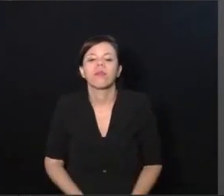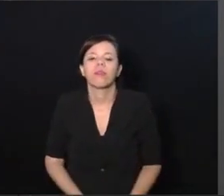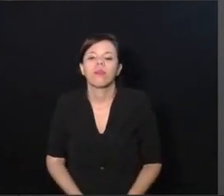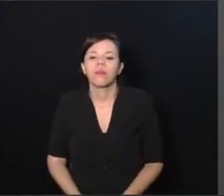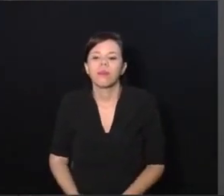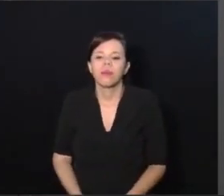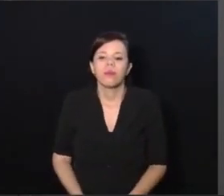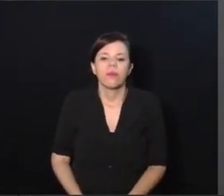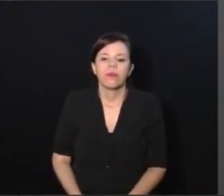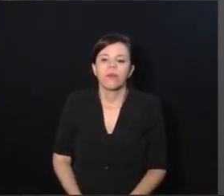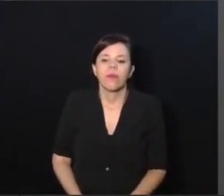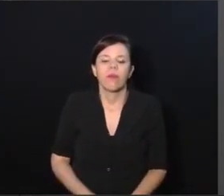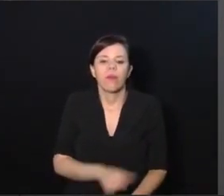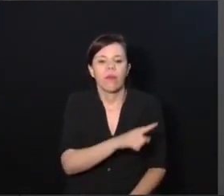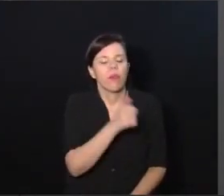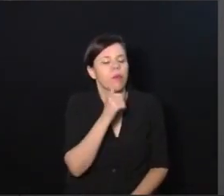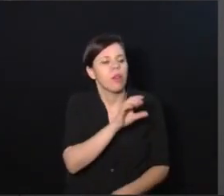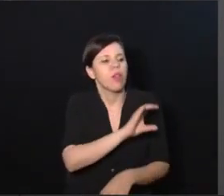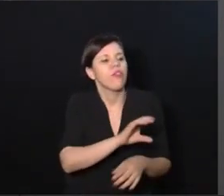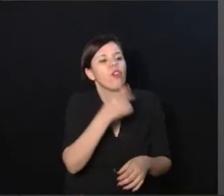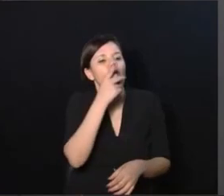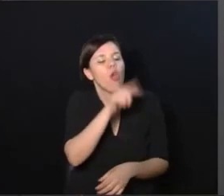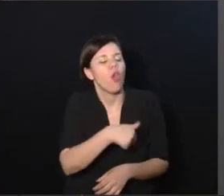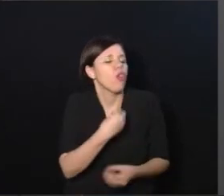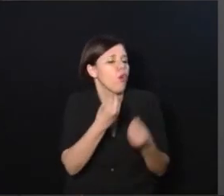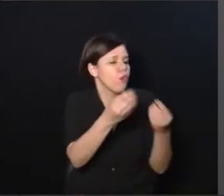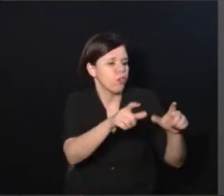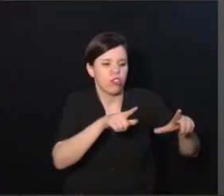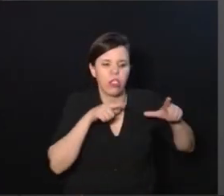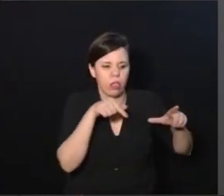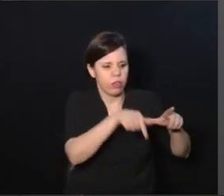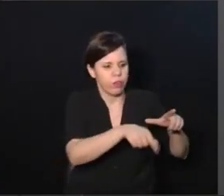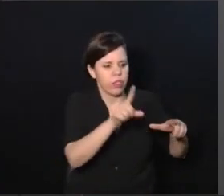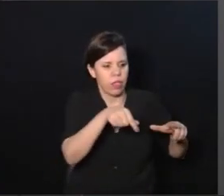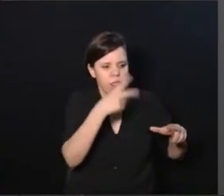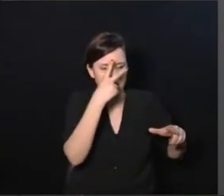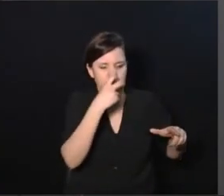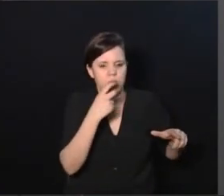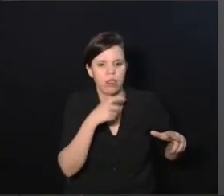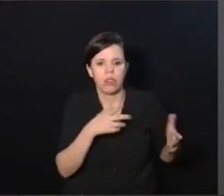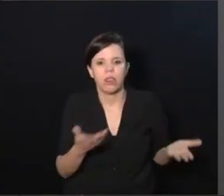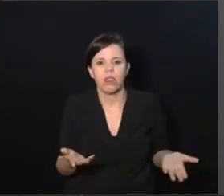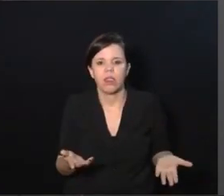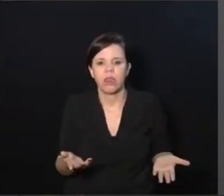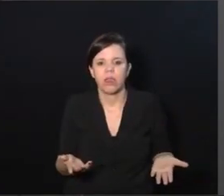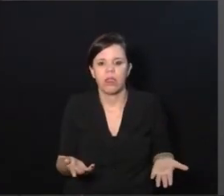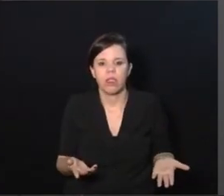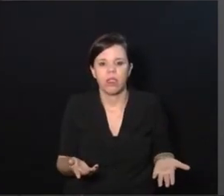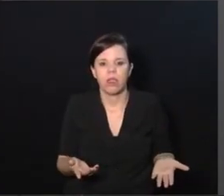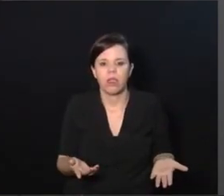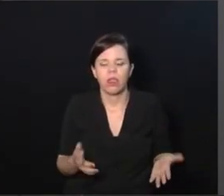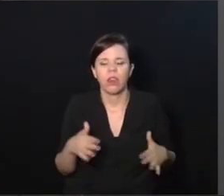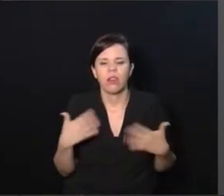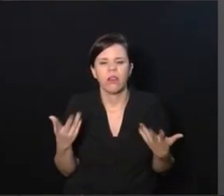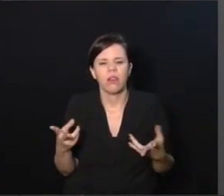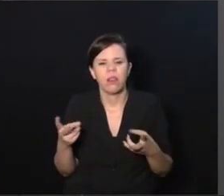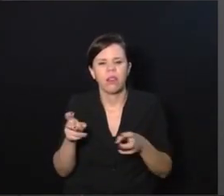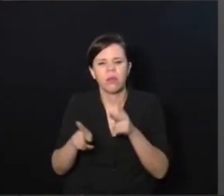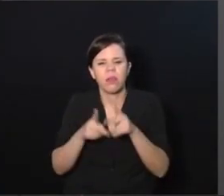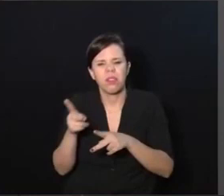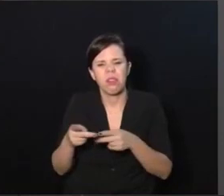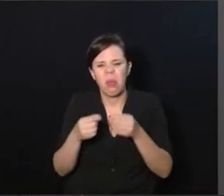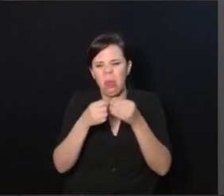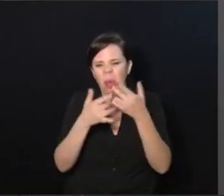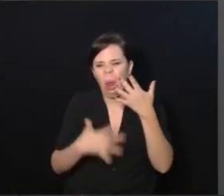E ela falou, eu não vou te dar o certificado porque você é cega. E aí a gente vê o quanto que é hipócrita o